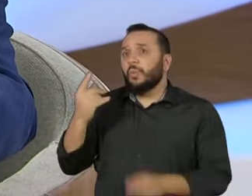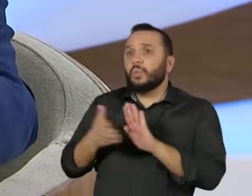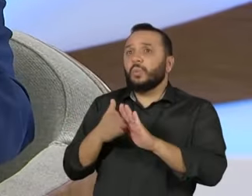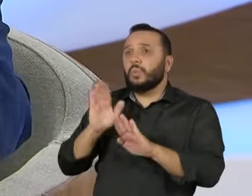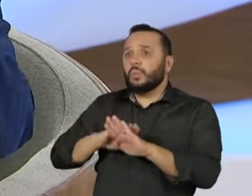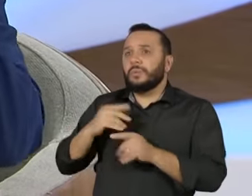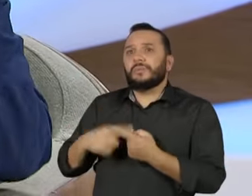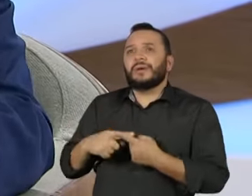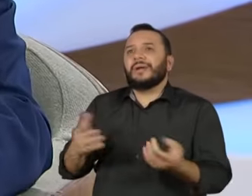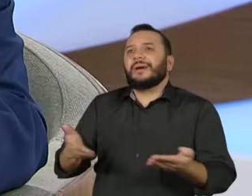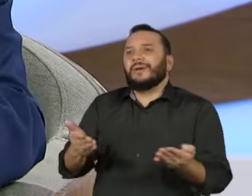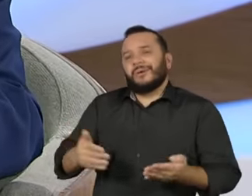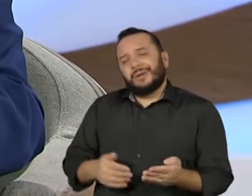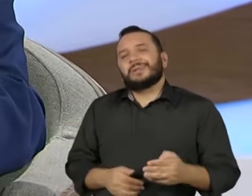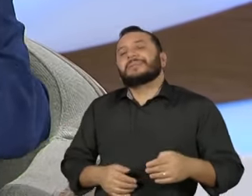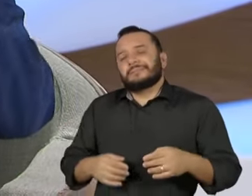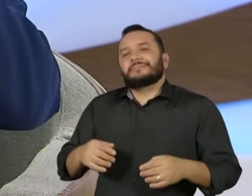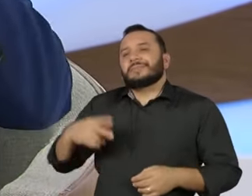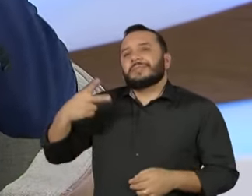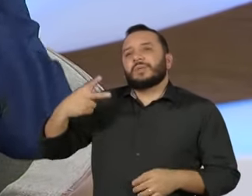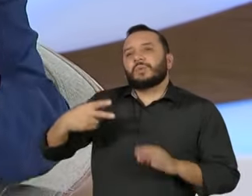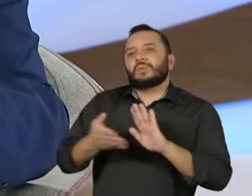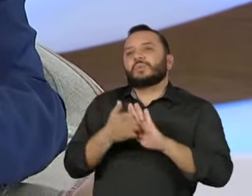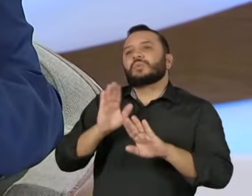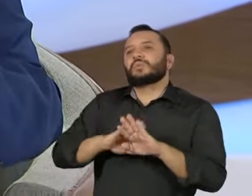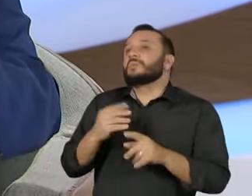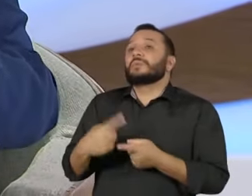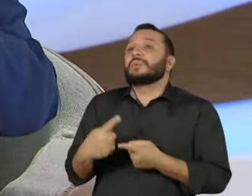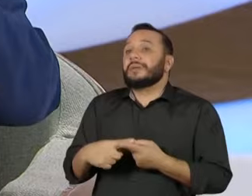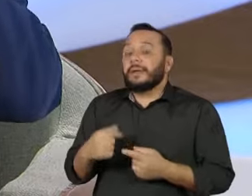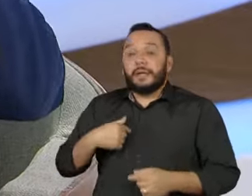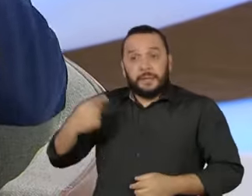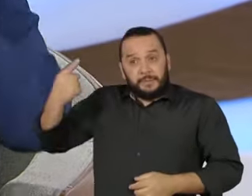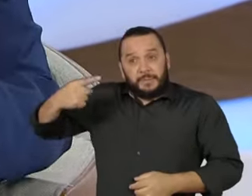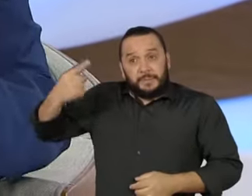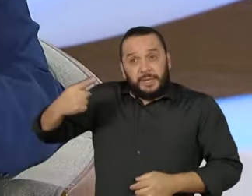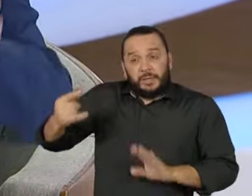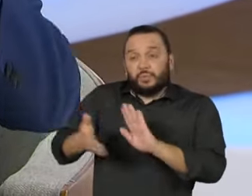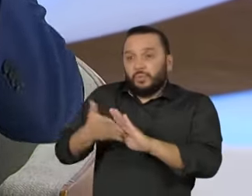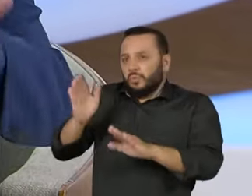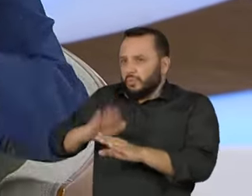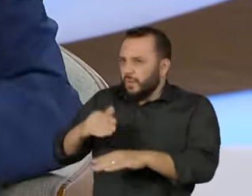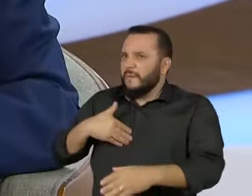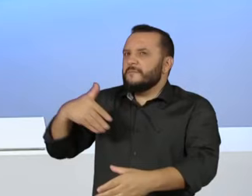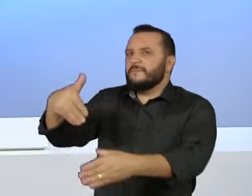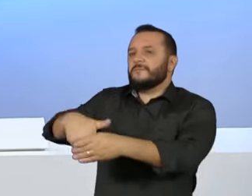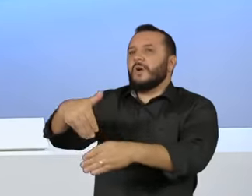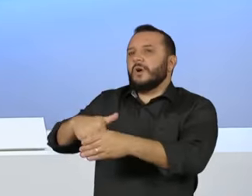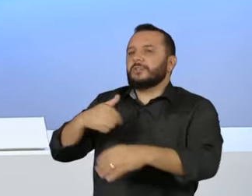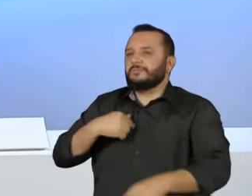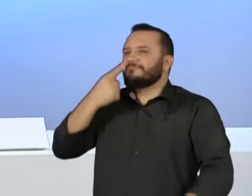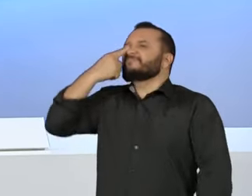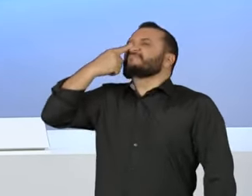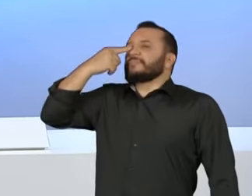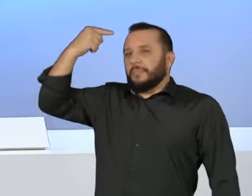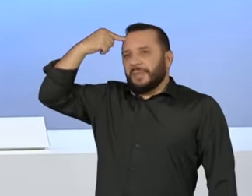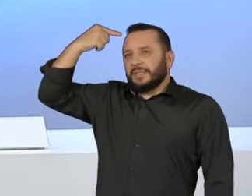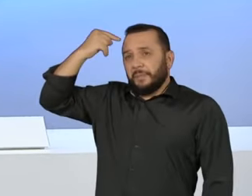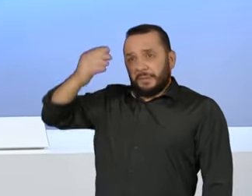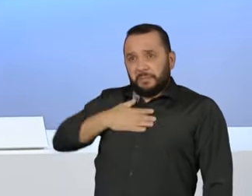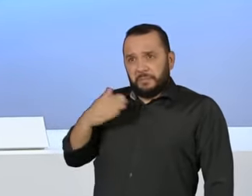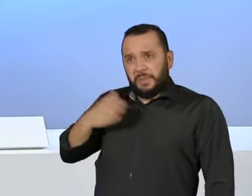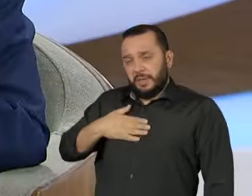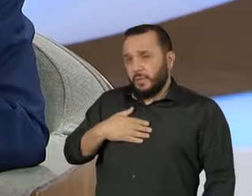evoluímos nisso? Para que no primeiro turno a gente exerça, sabe, o voto com a proximidade do nosso pensamento político e